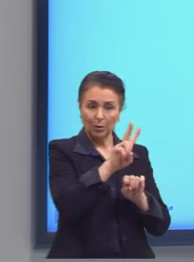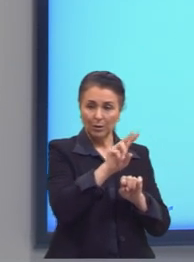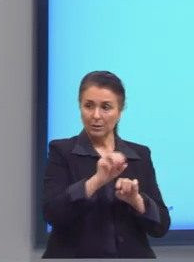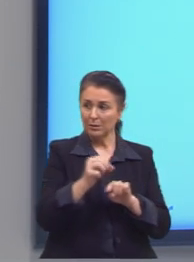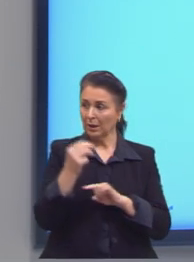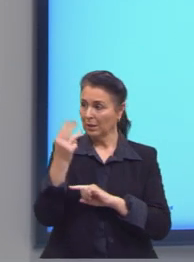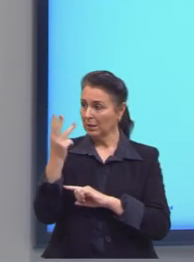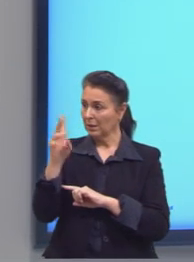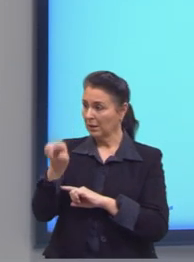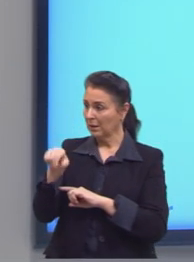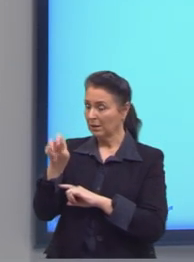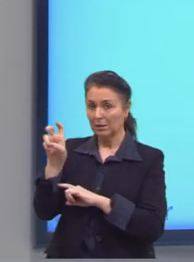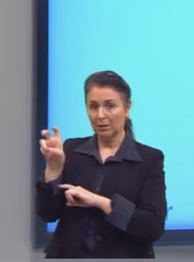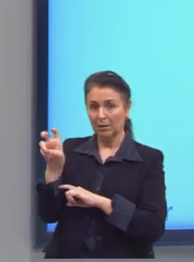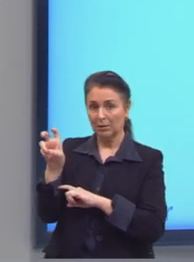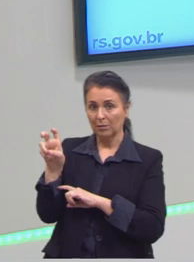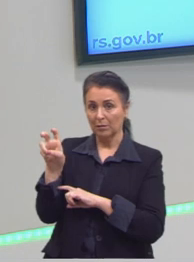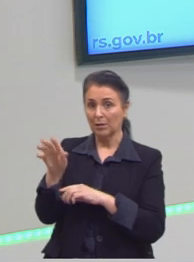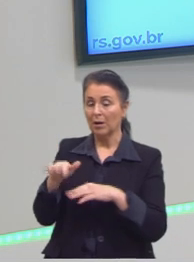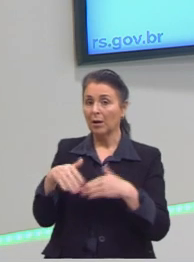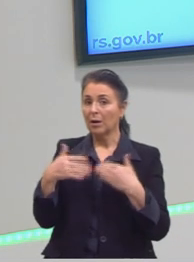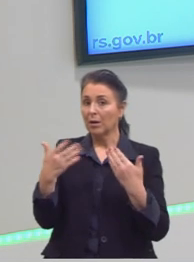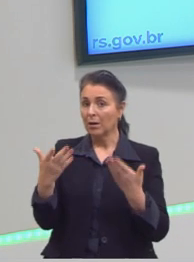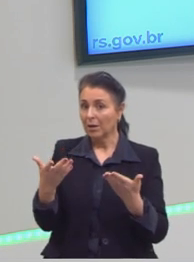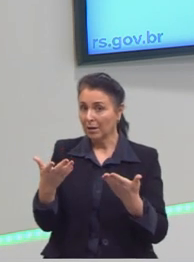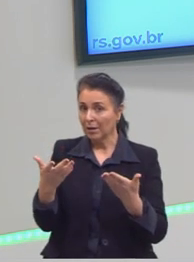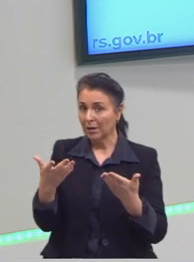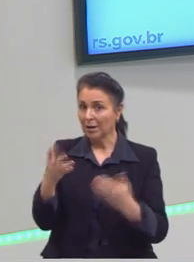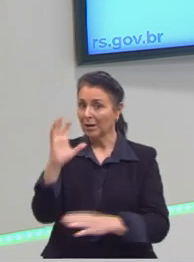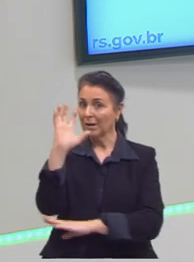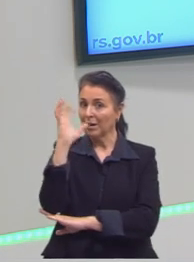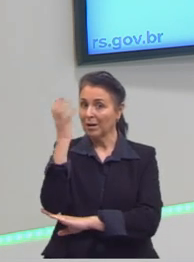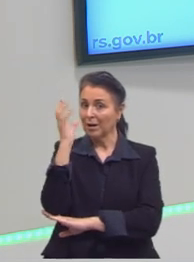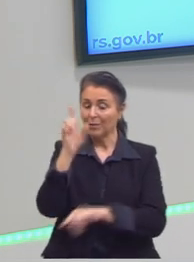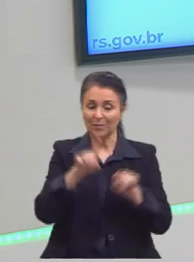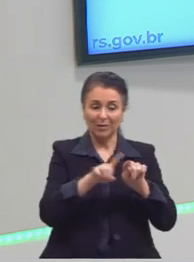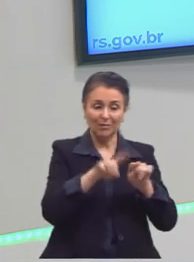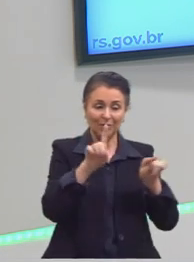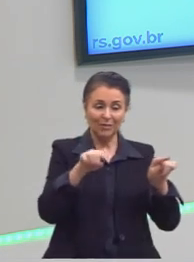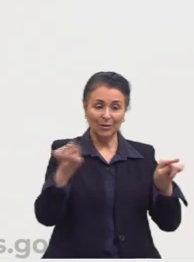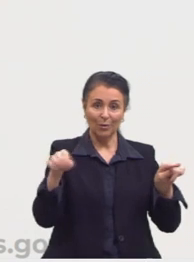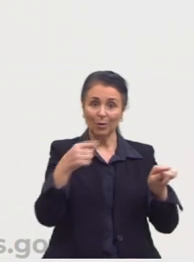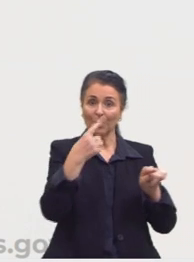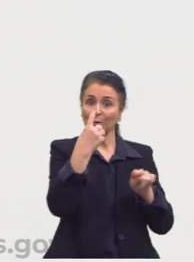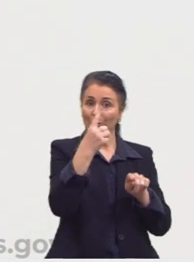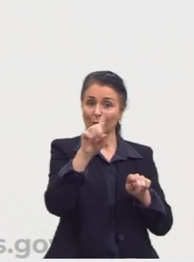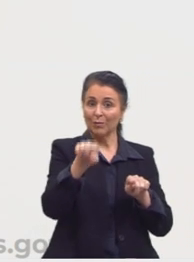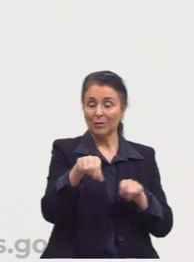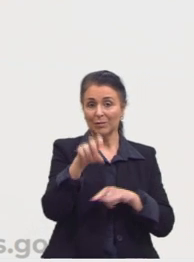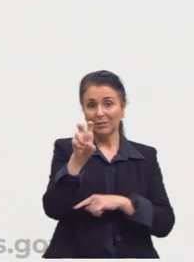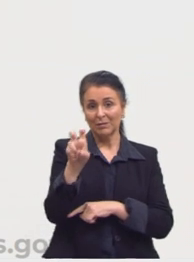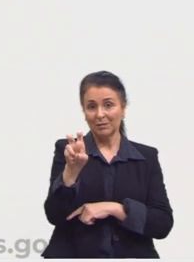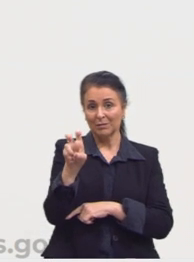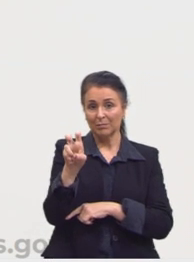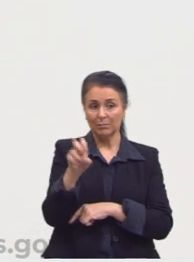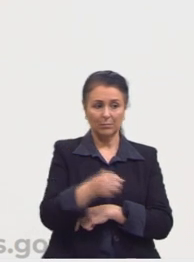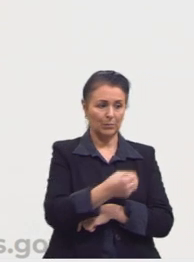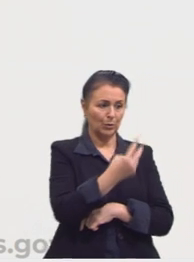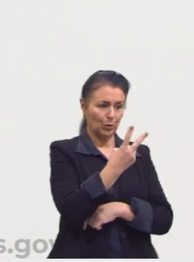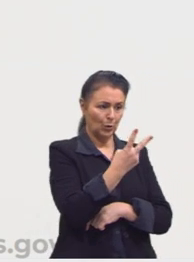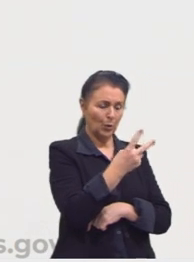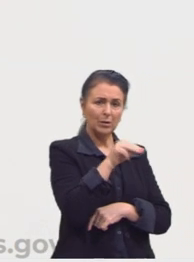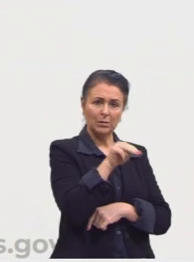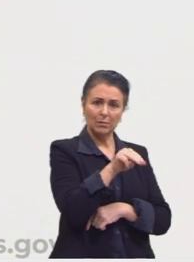metros e meio. Portanto, a nossa muda, ela variou um metro e meio, né? Se ela tinha dois metros